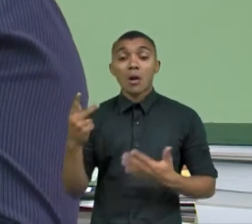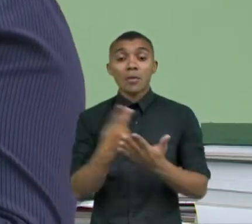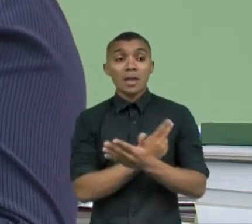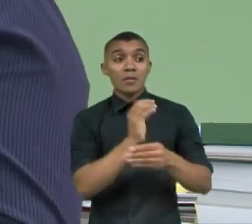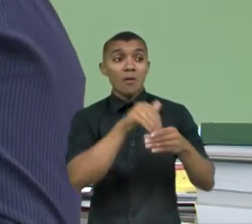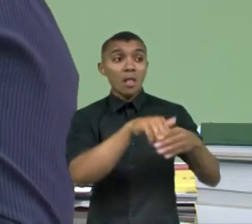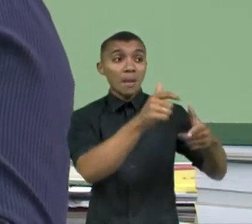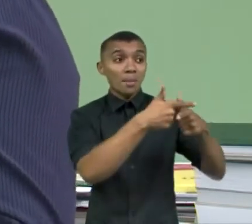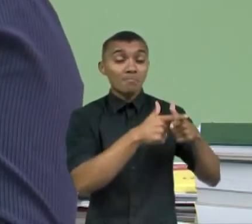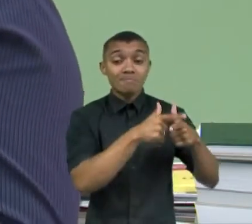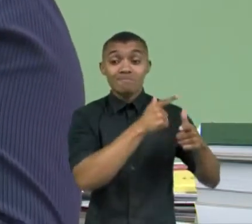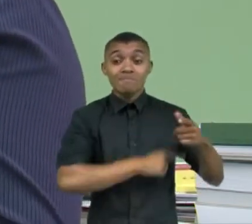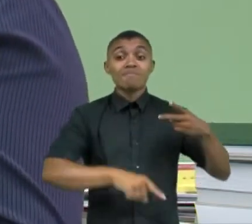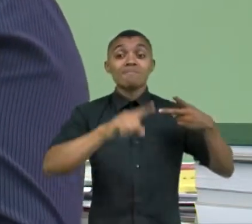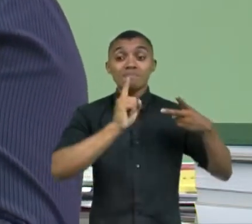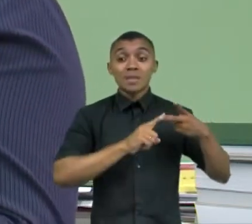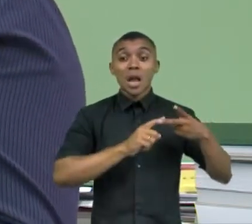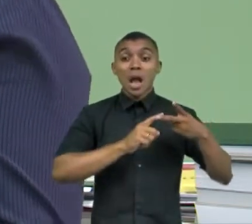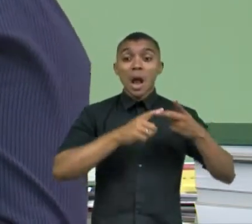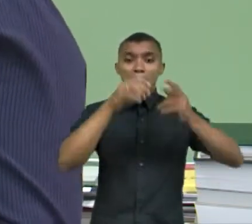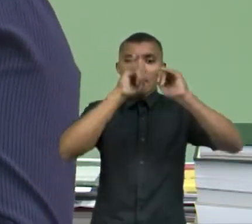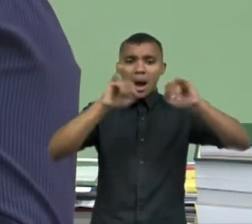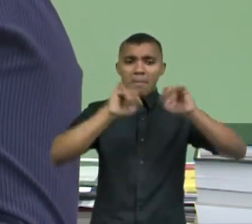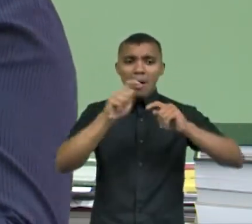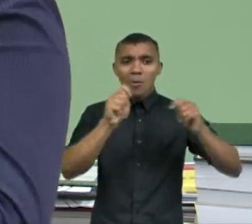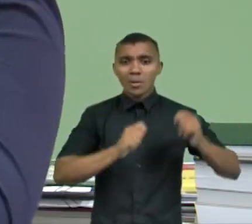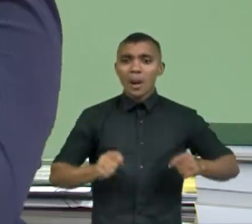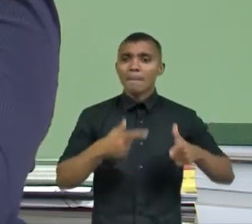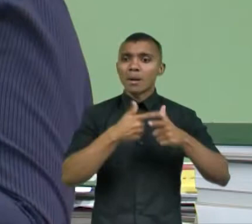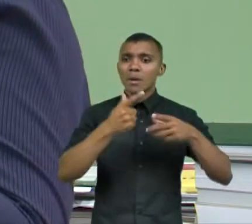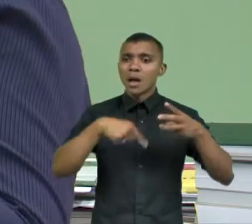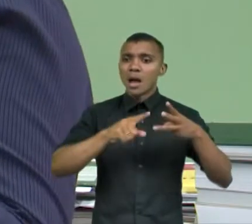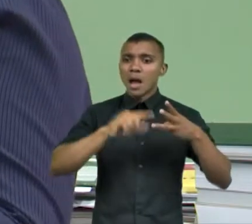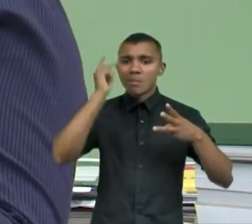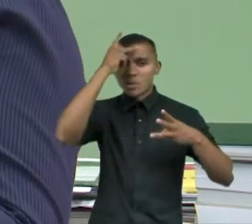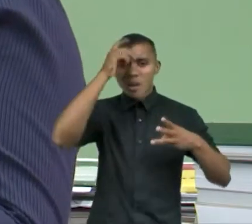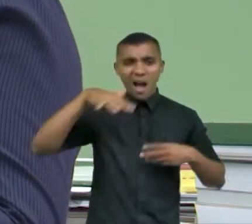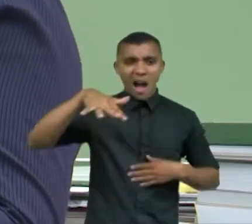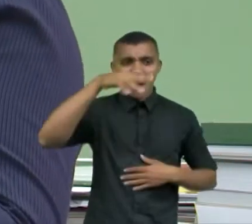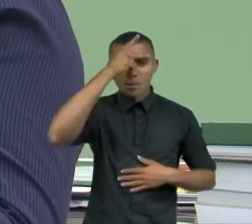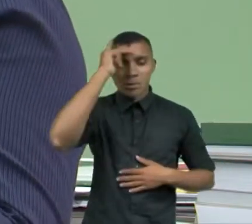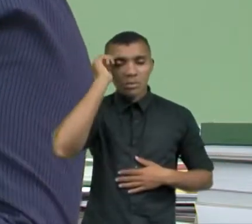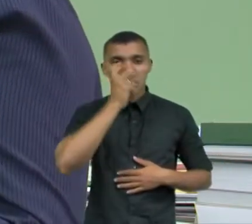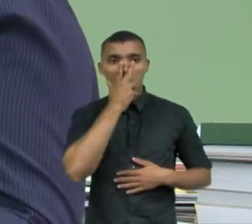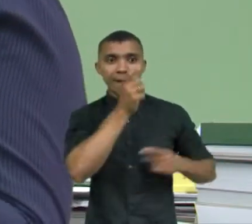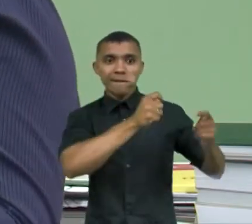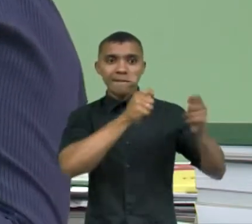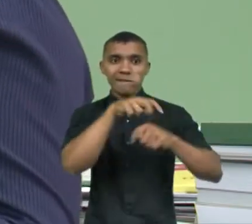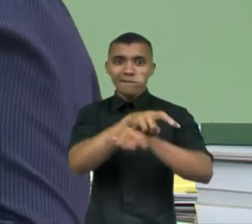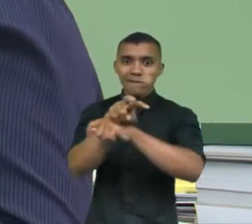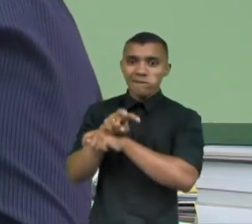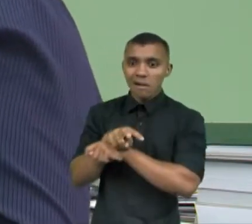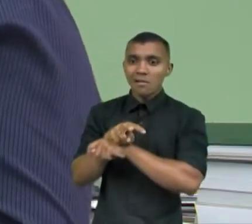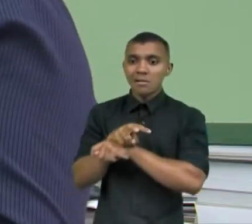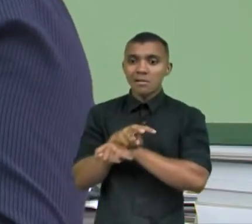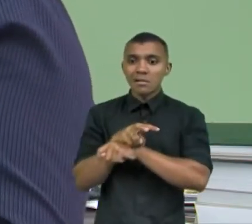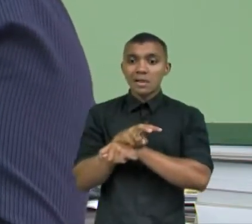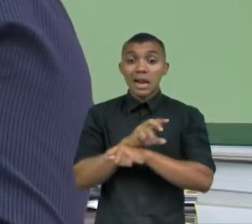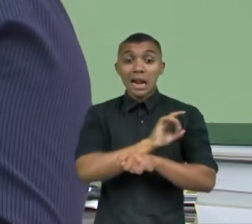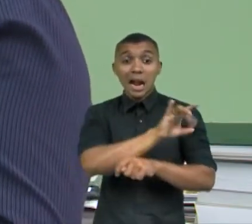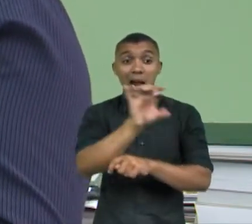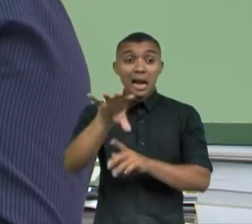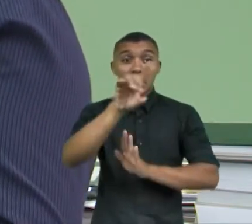sério de controle da informação, de controle da vida das pessoas, onde as garantias individuais eram